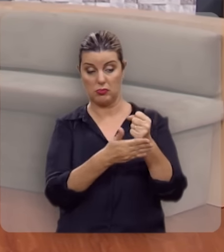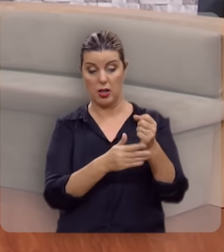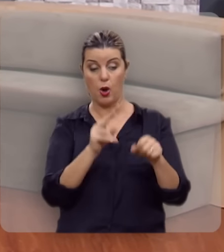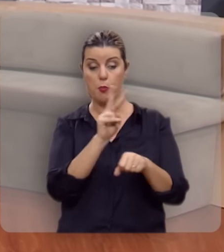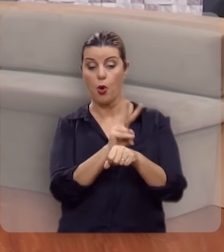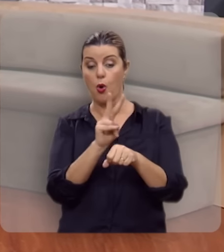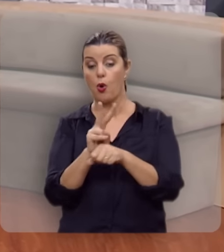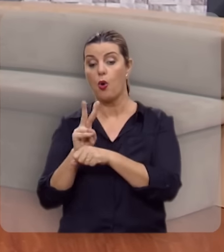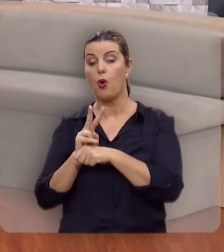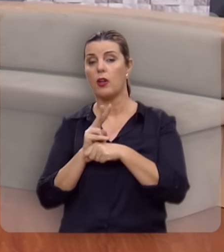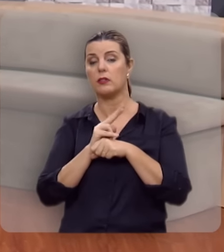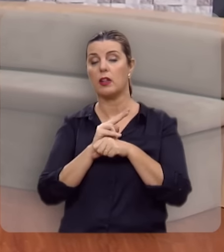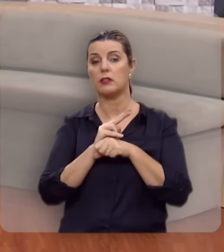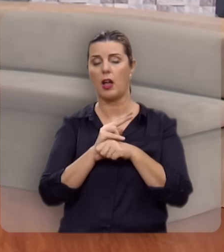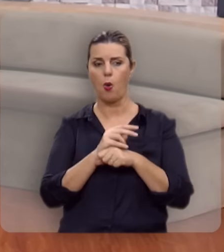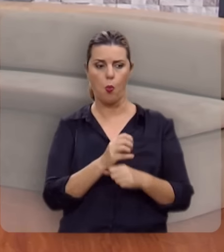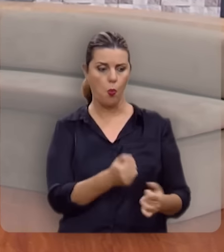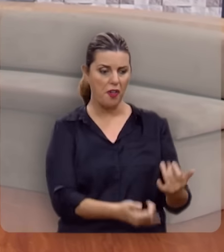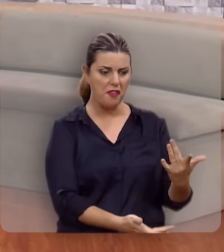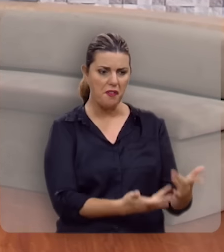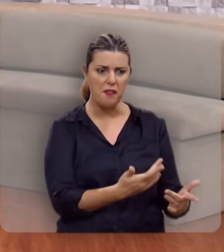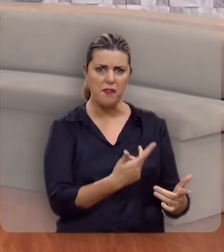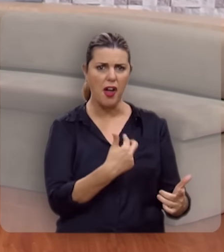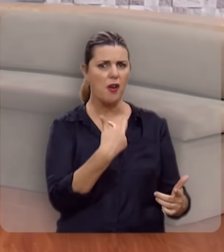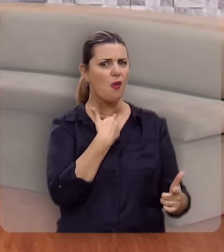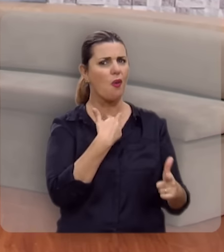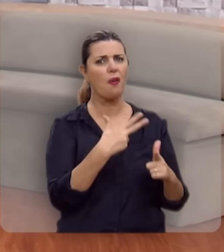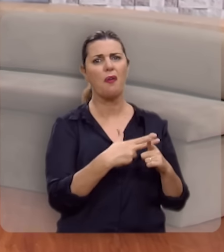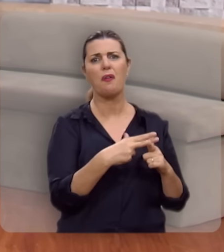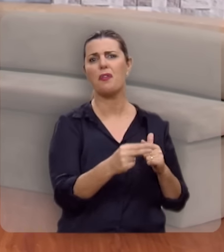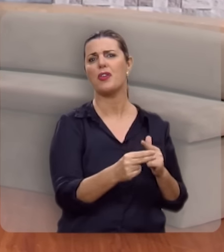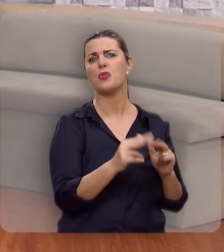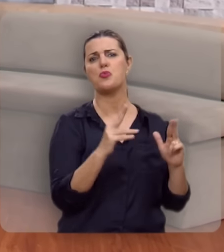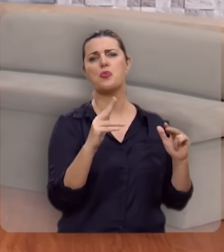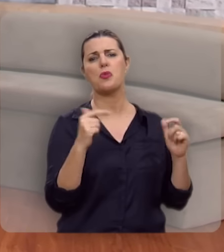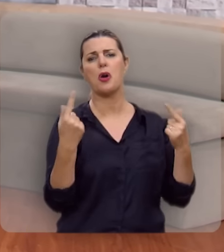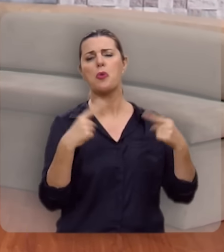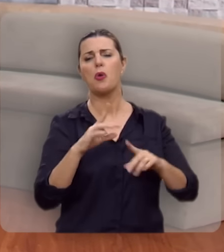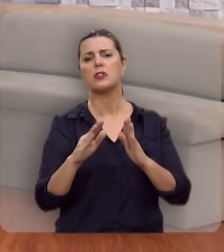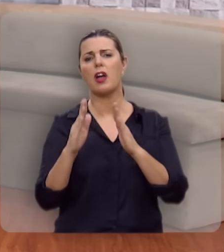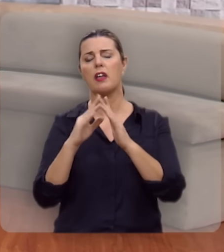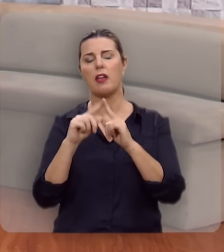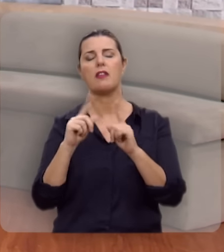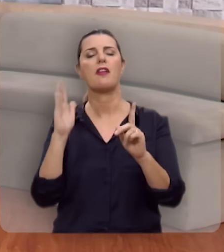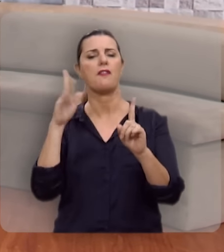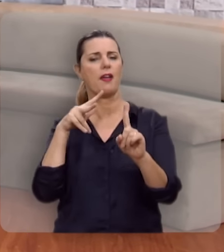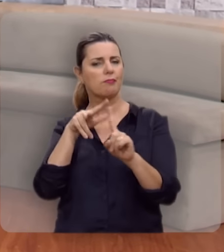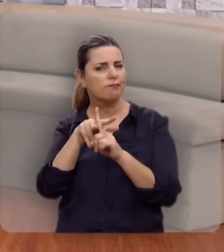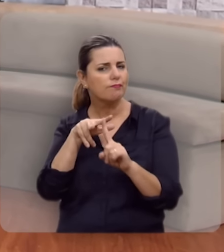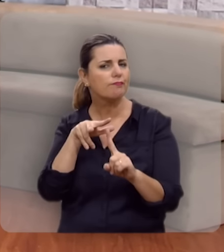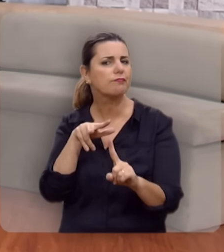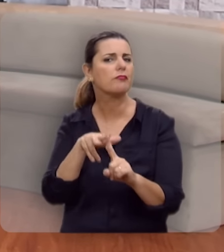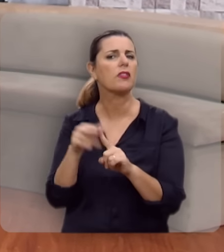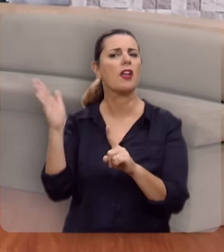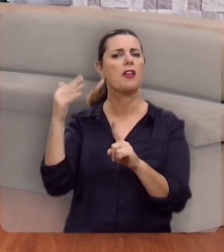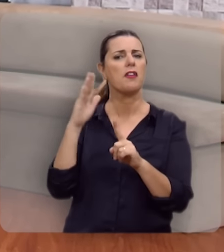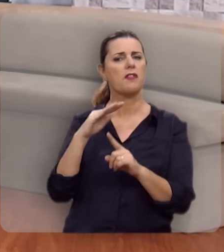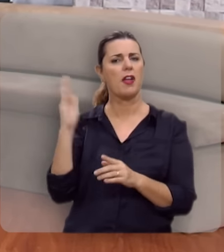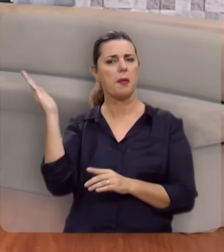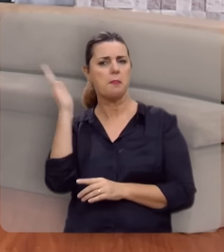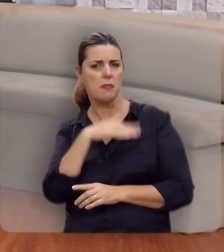dono, ele é o edificador e ele é o protetor. As portas do inferno não prevalecerão contra ela. Vem perseguição,